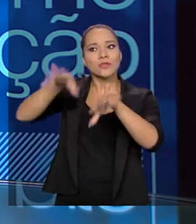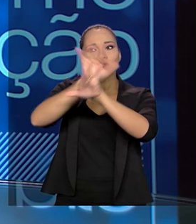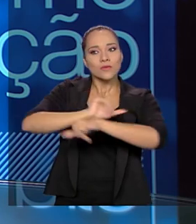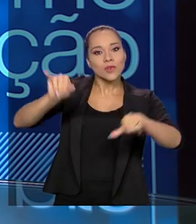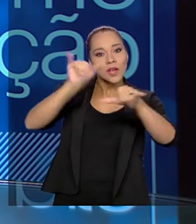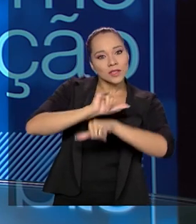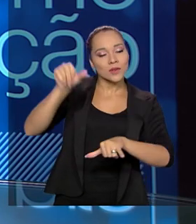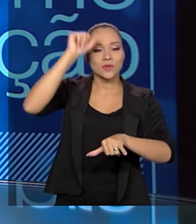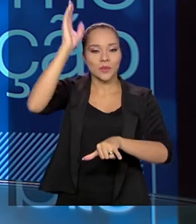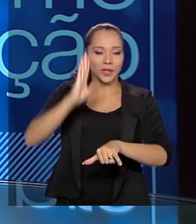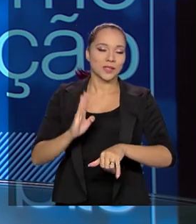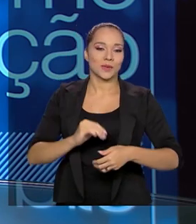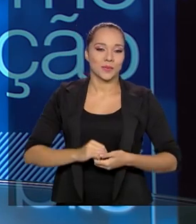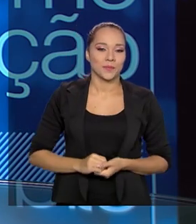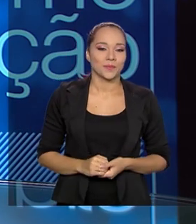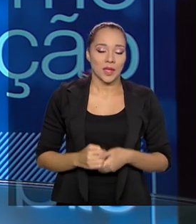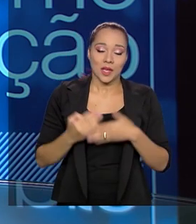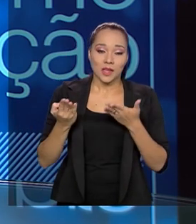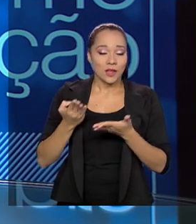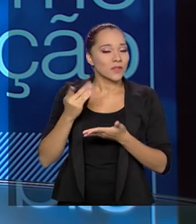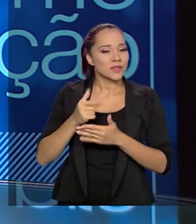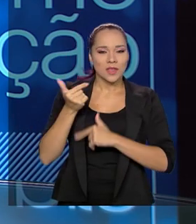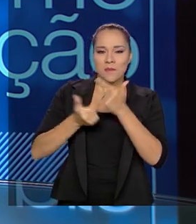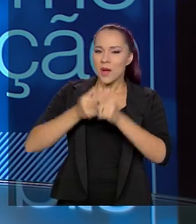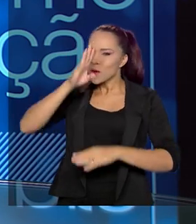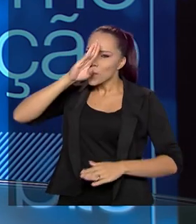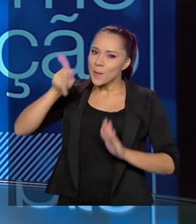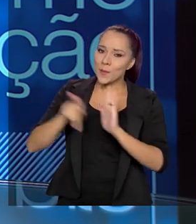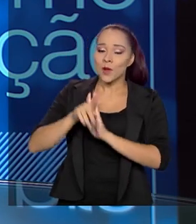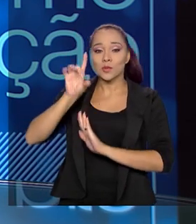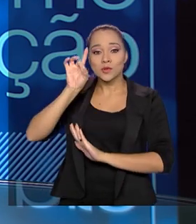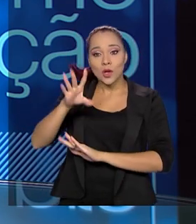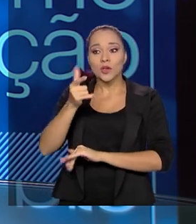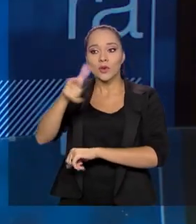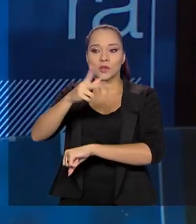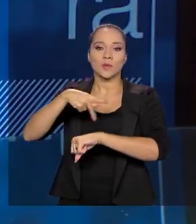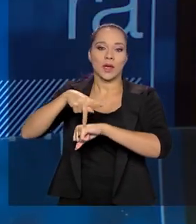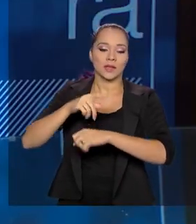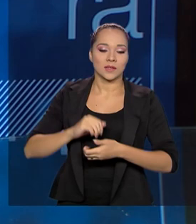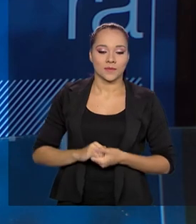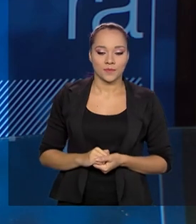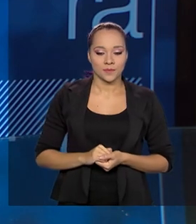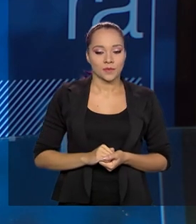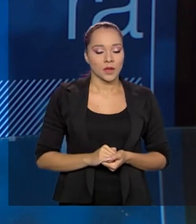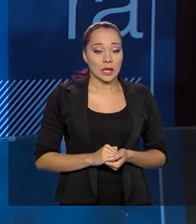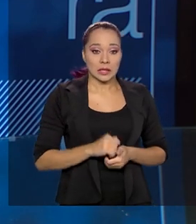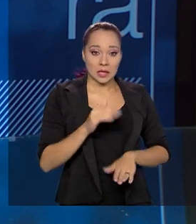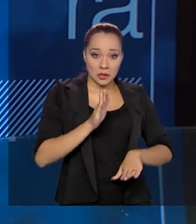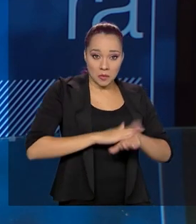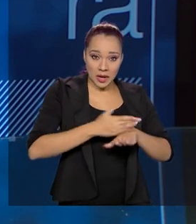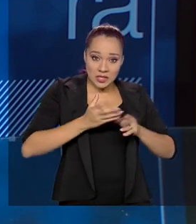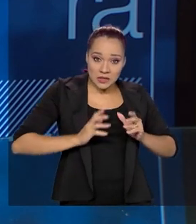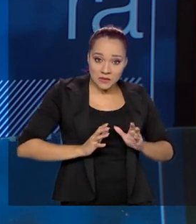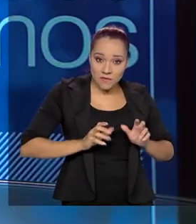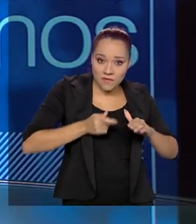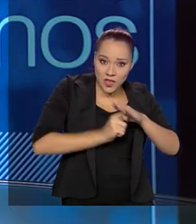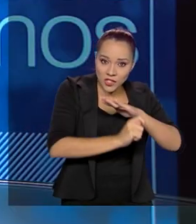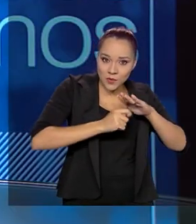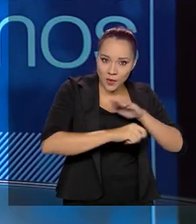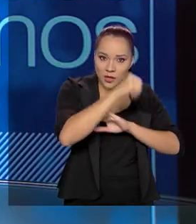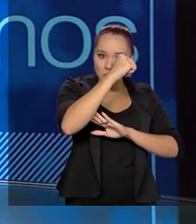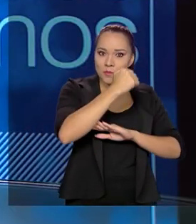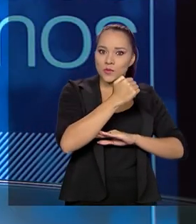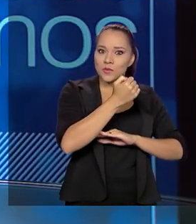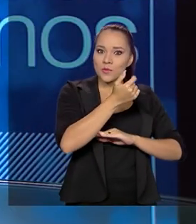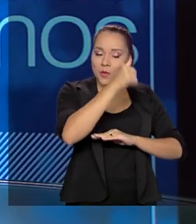Brasil. Nós vamos ficar agindo exclusivamente no exterior. Atraindo investimentos também de fora para o Brasil. Investimentos de fora